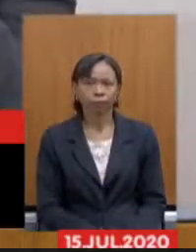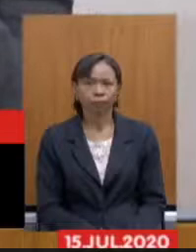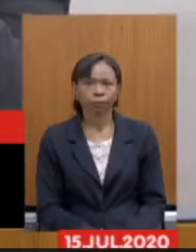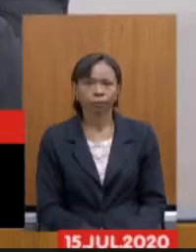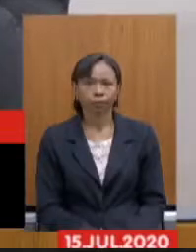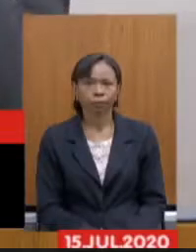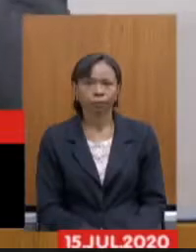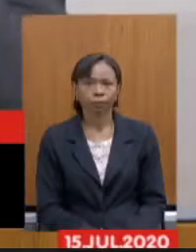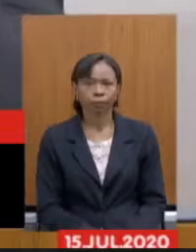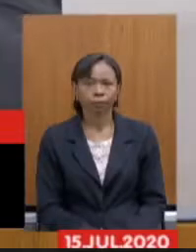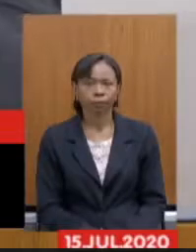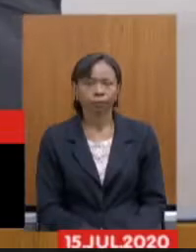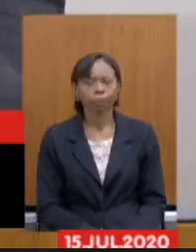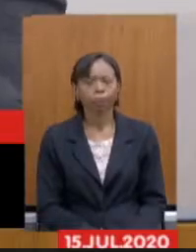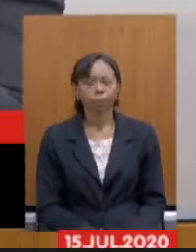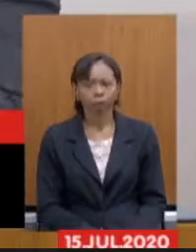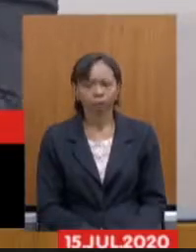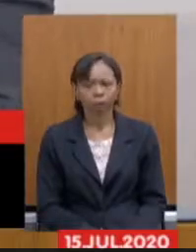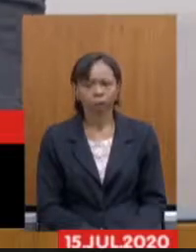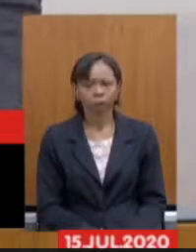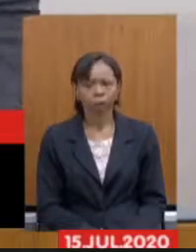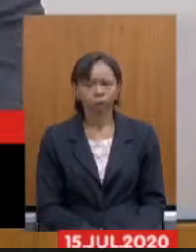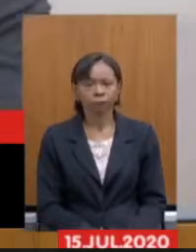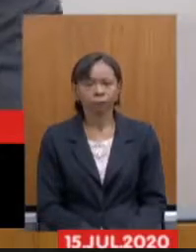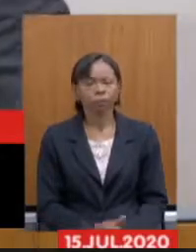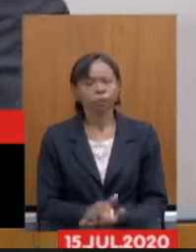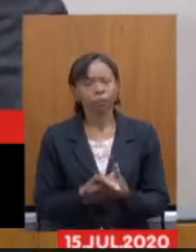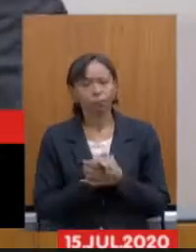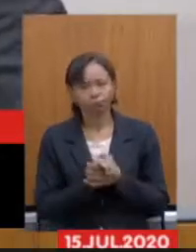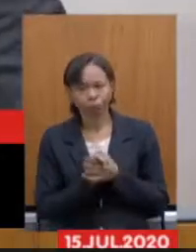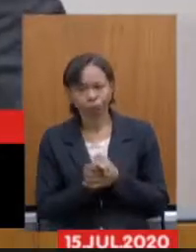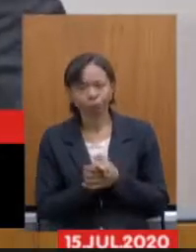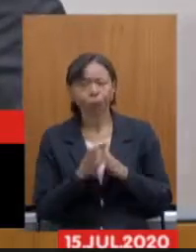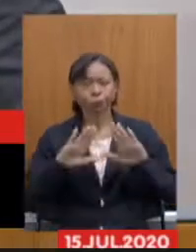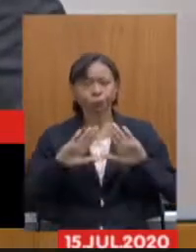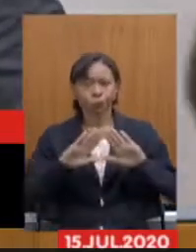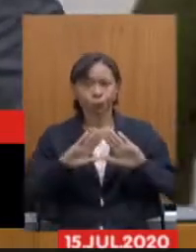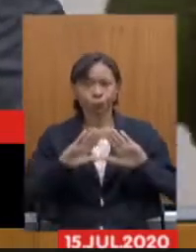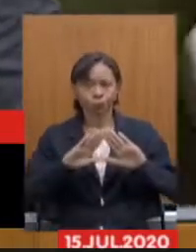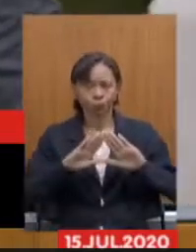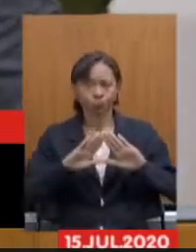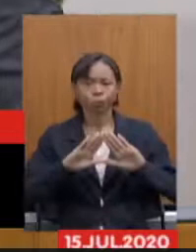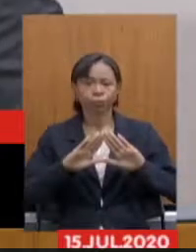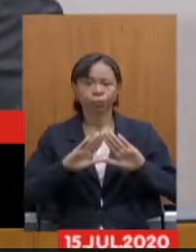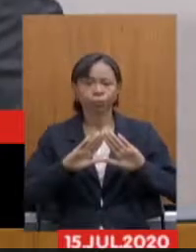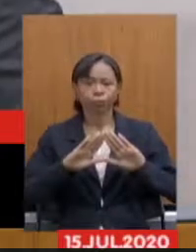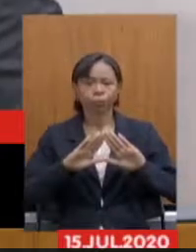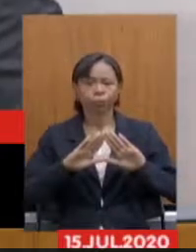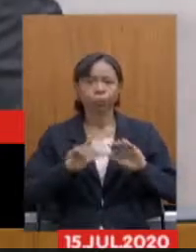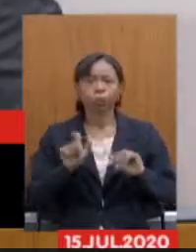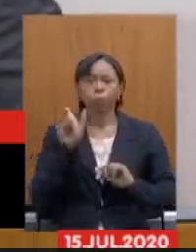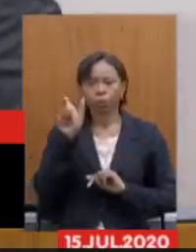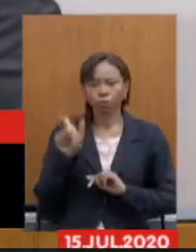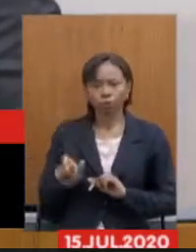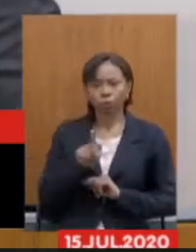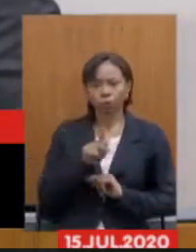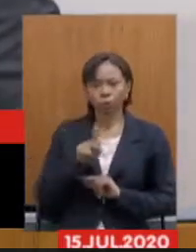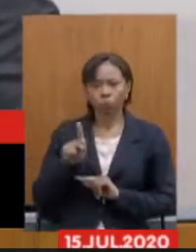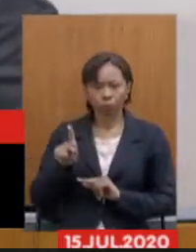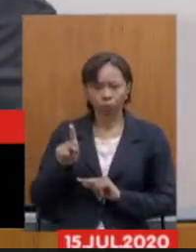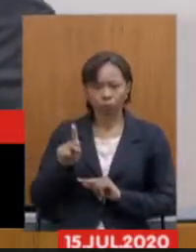Eu saúdo a Assembleia Legislativa do Estado de Minas Gerais, na pessoa de seu presidente,